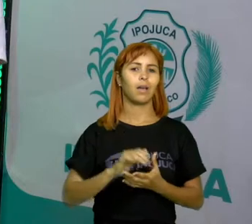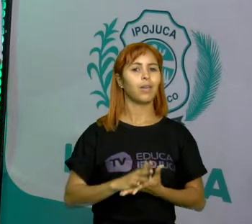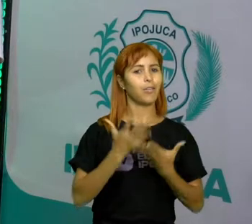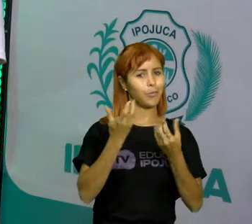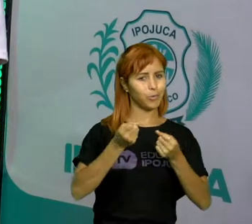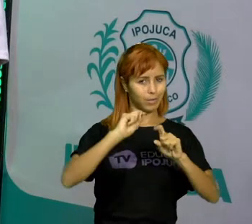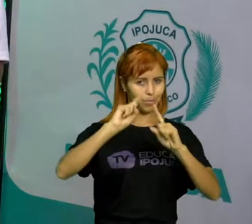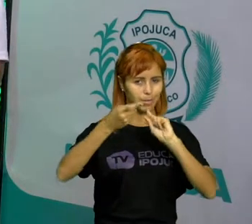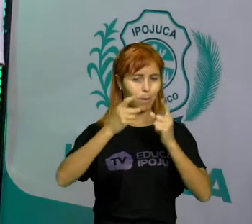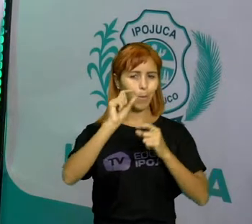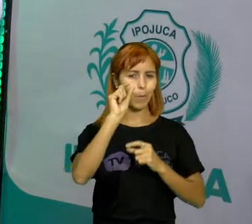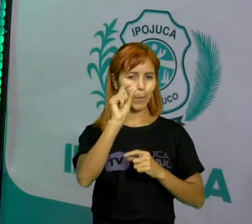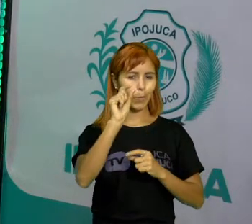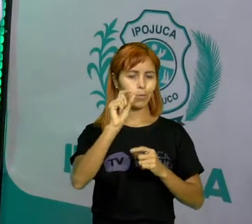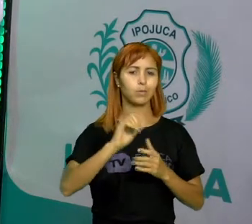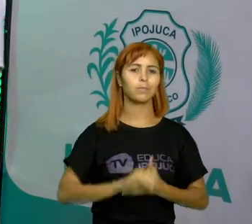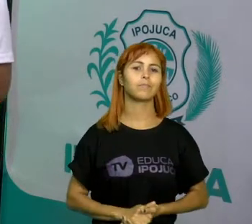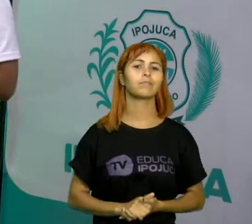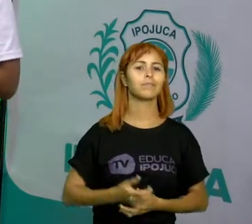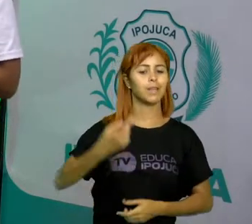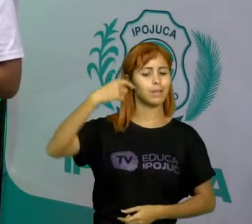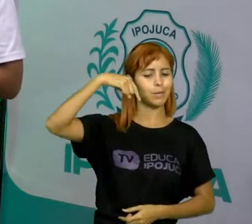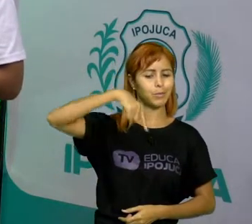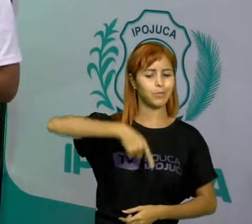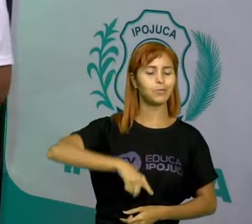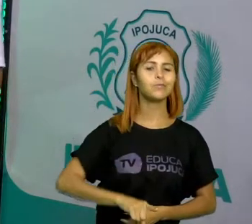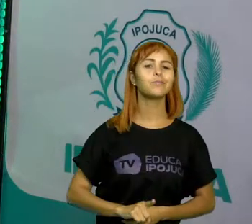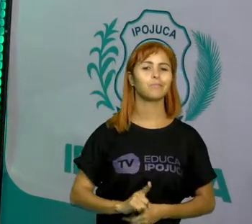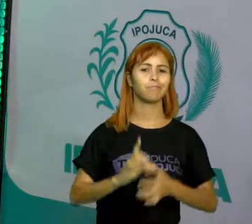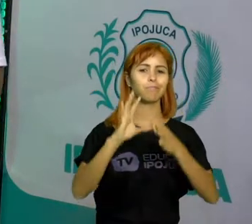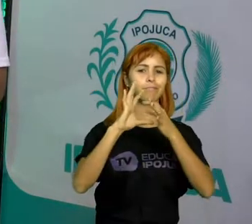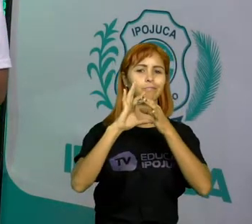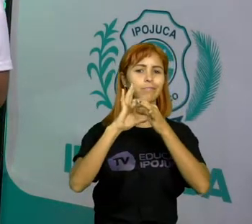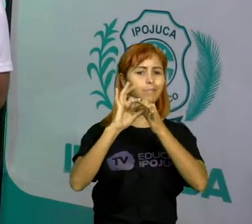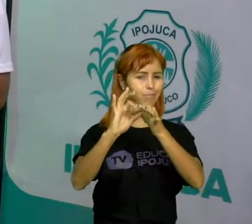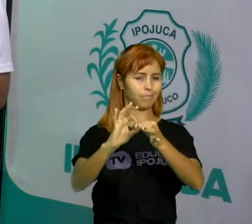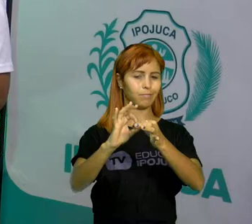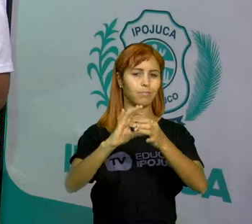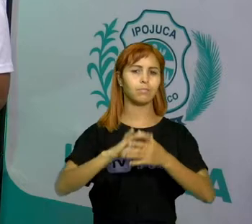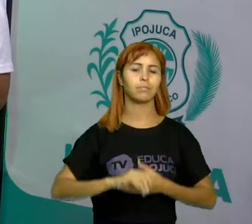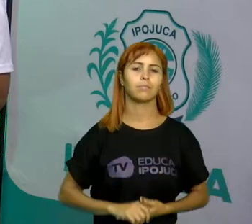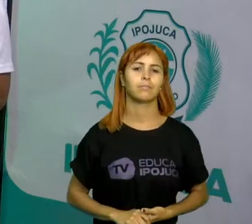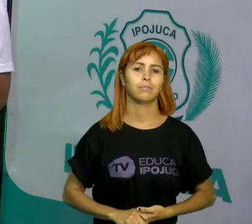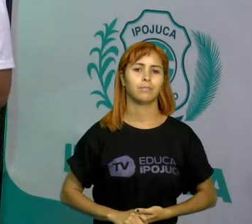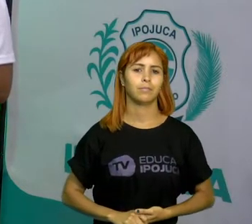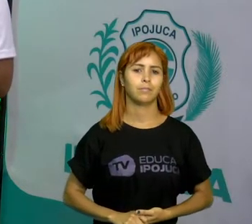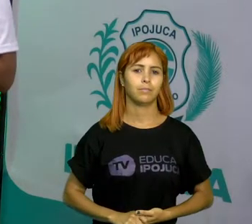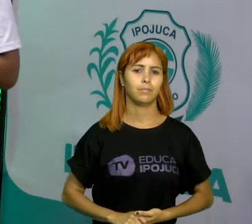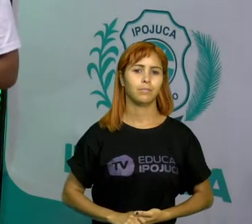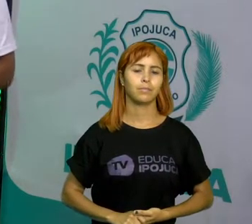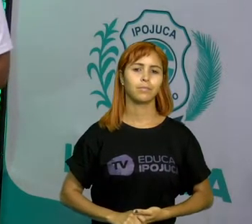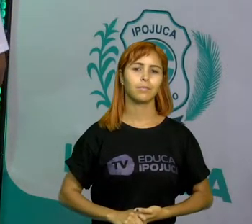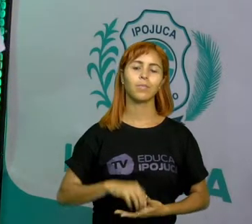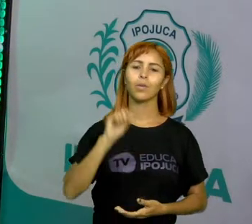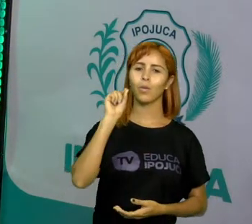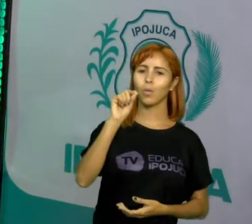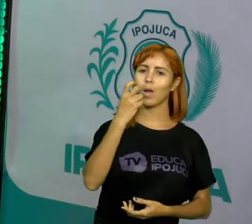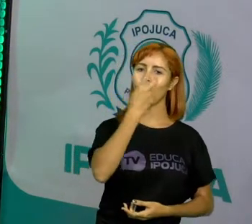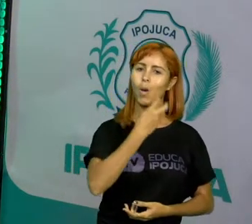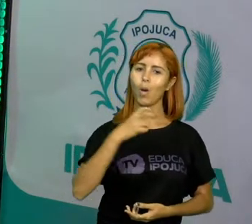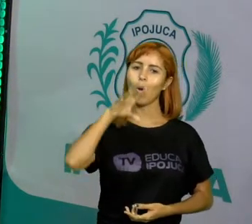vamos debater mais um pouco e se aprofundar nesse conteúdo. O que é